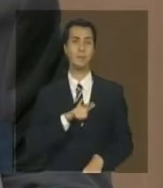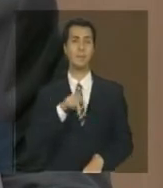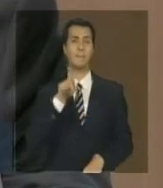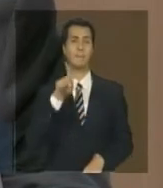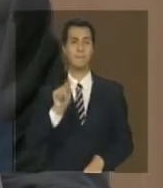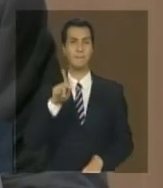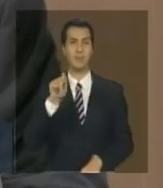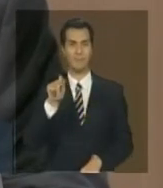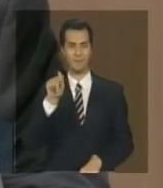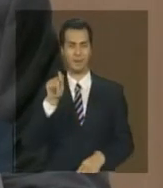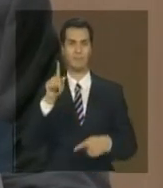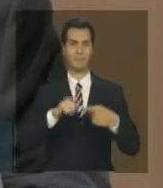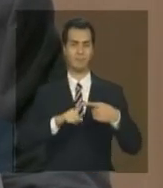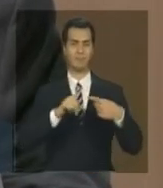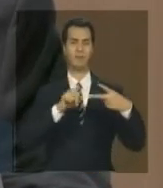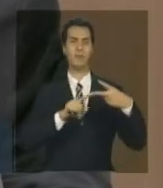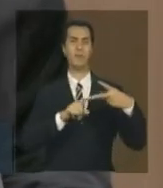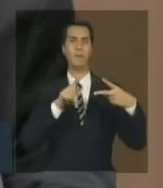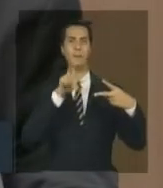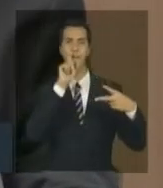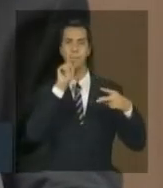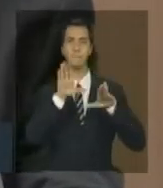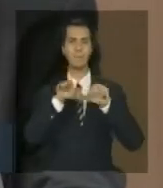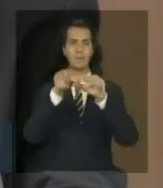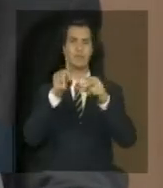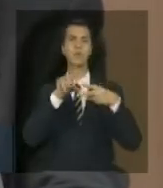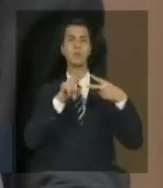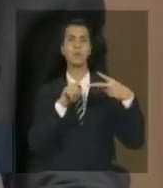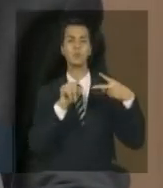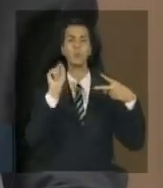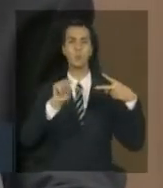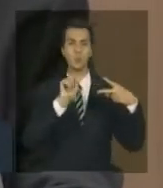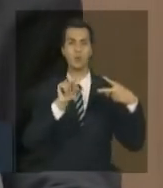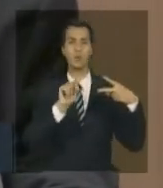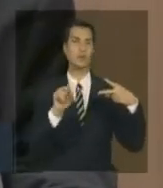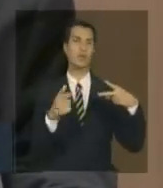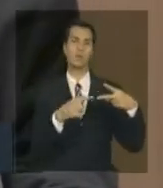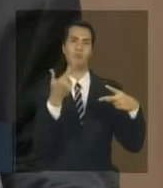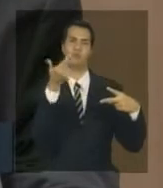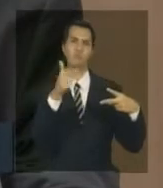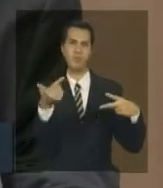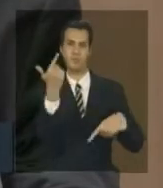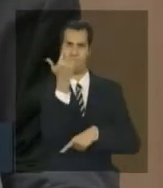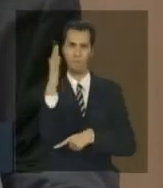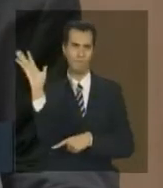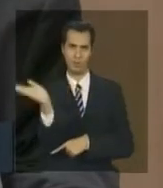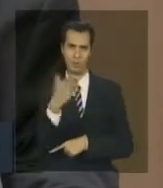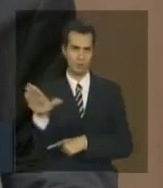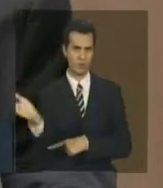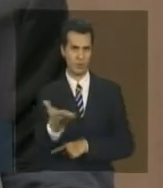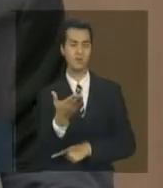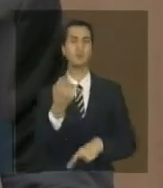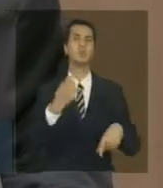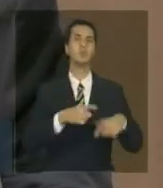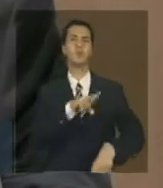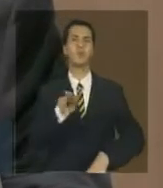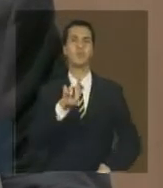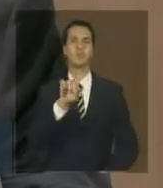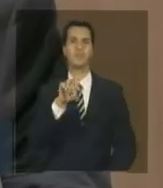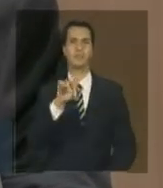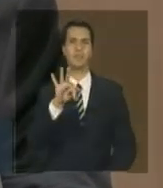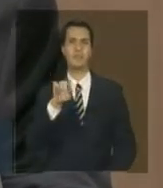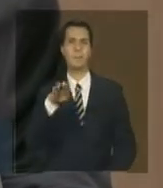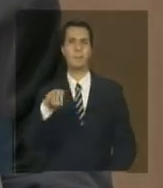natural não florestal, onde o termo desmatamento não é completamente correto. É conversão de